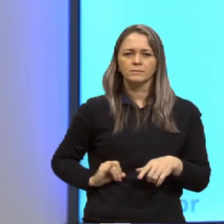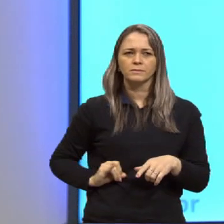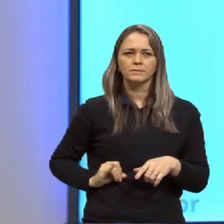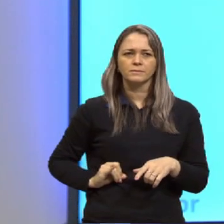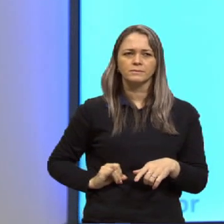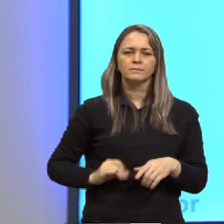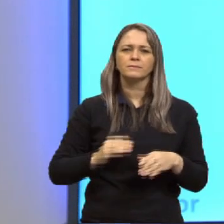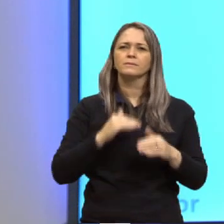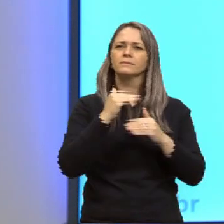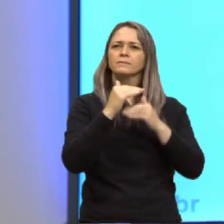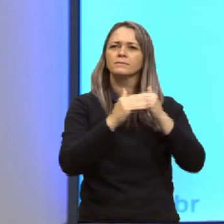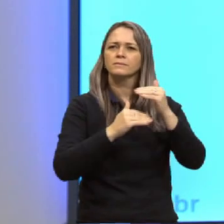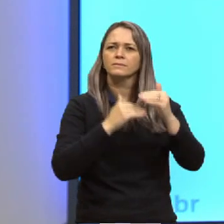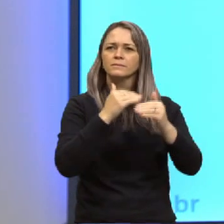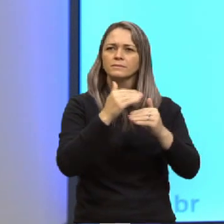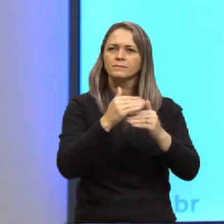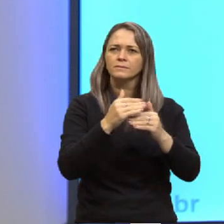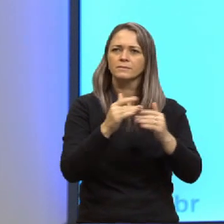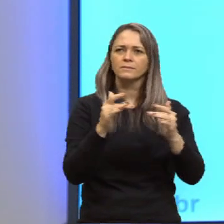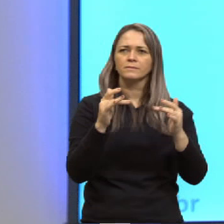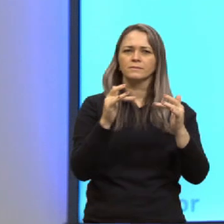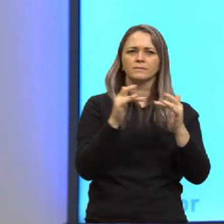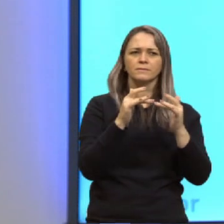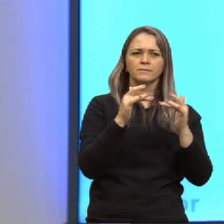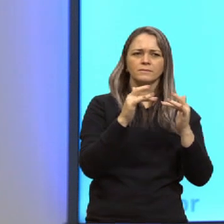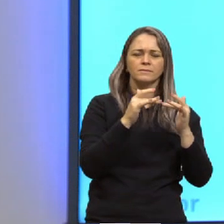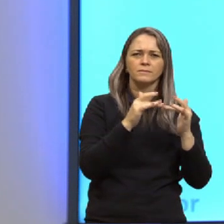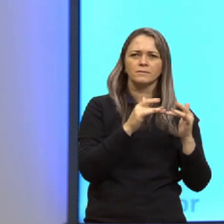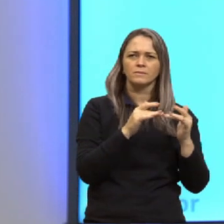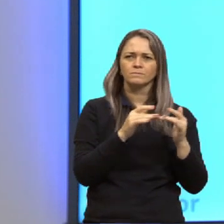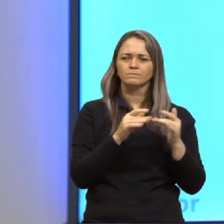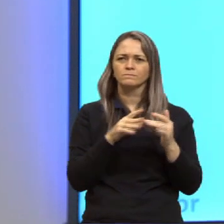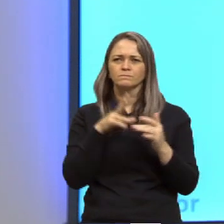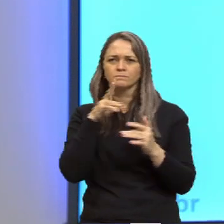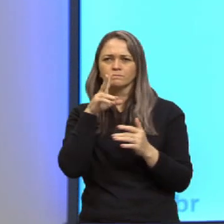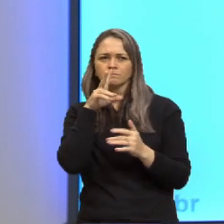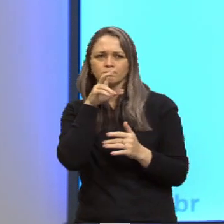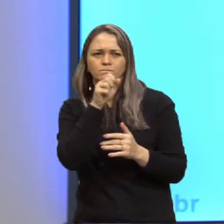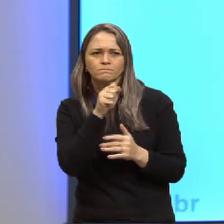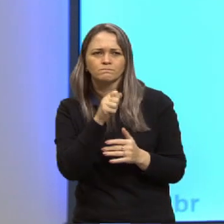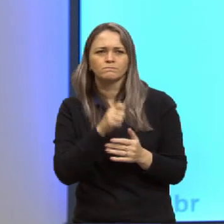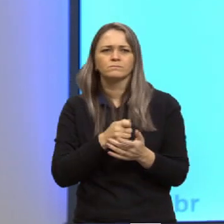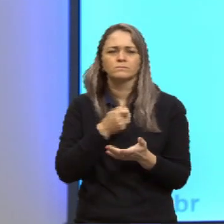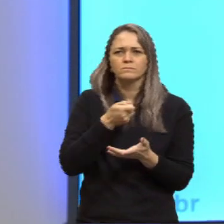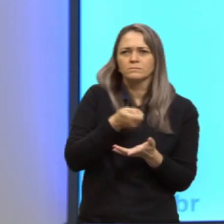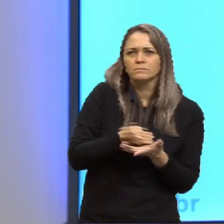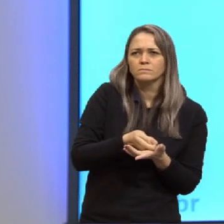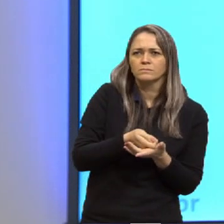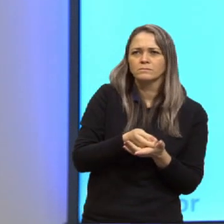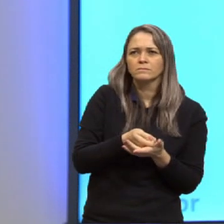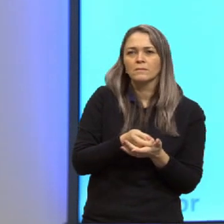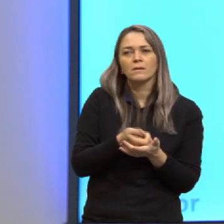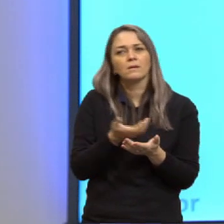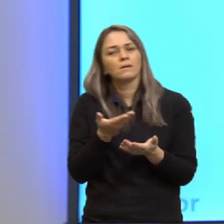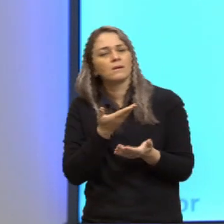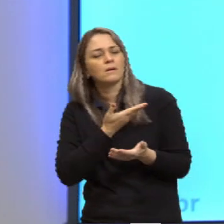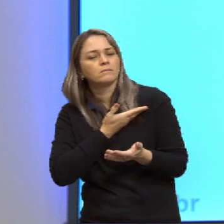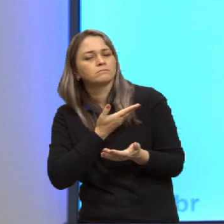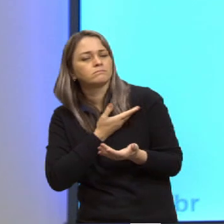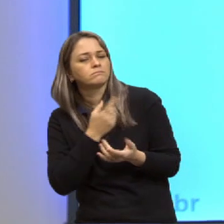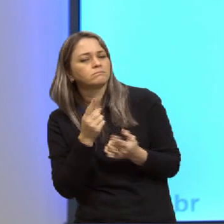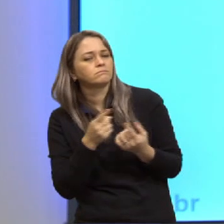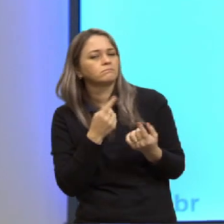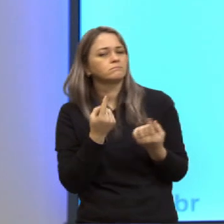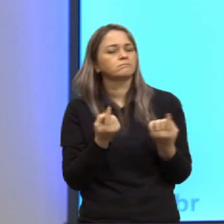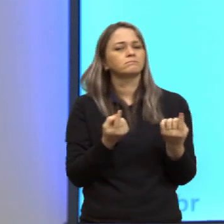processo entrou em contato forçado ou mais das vezes amigável em alguns casos